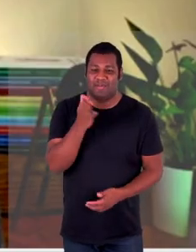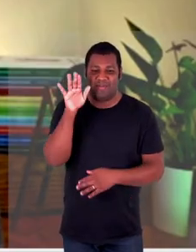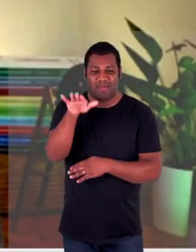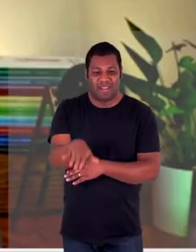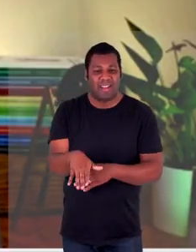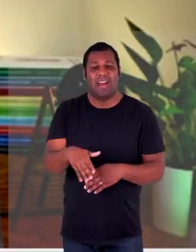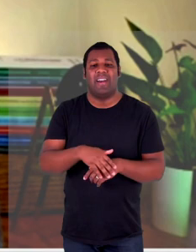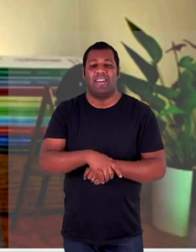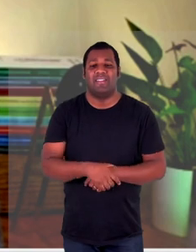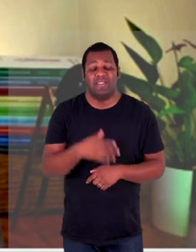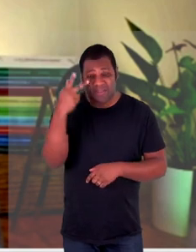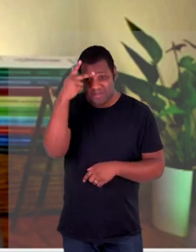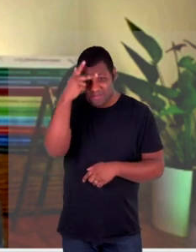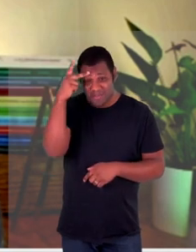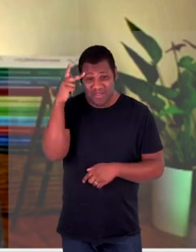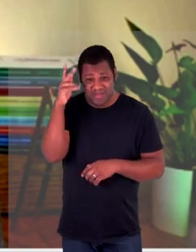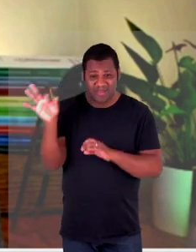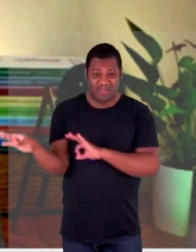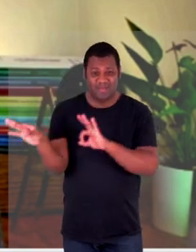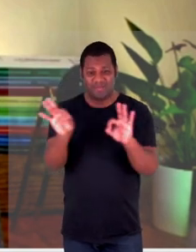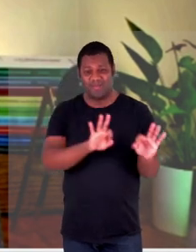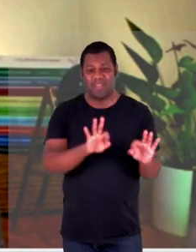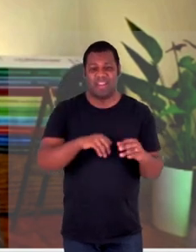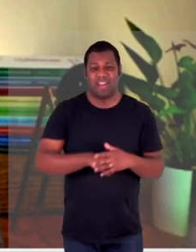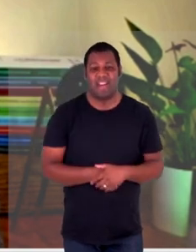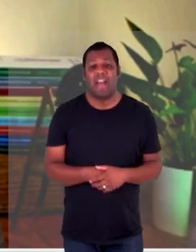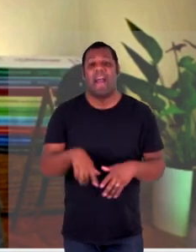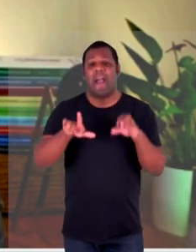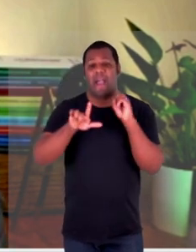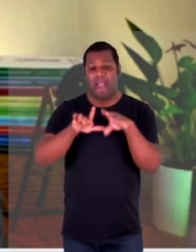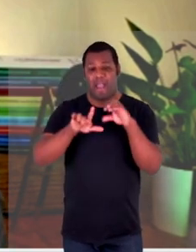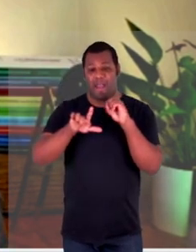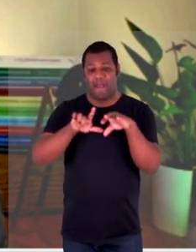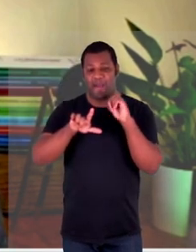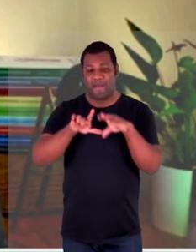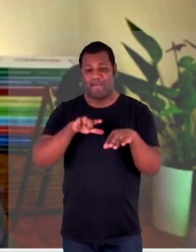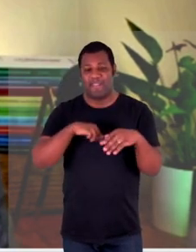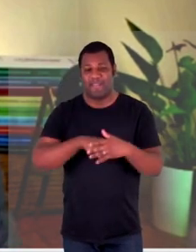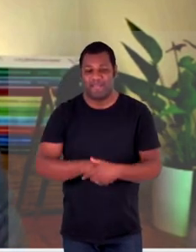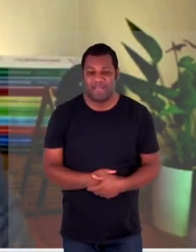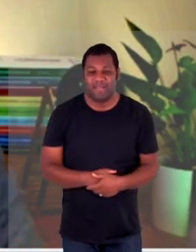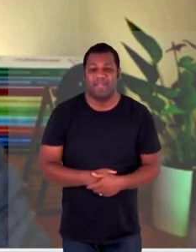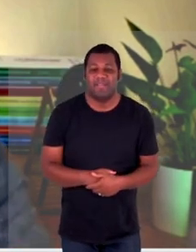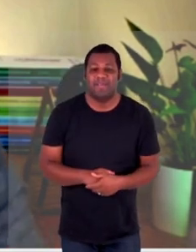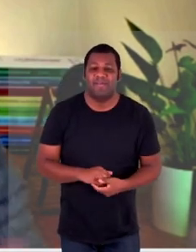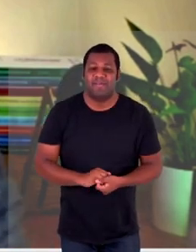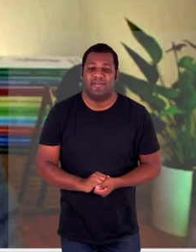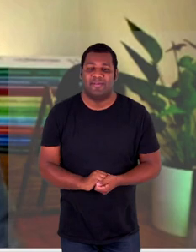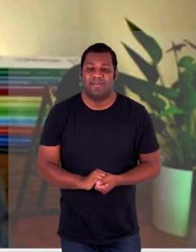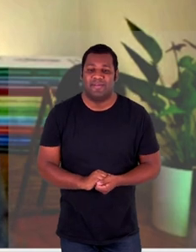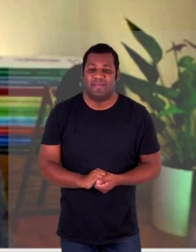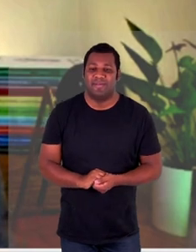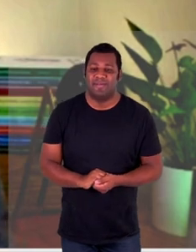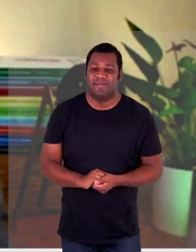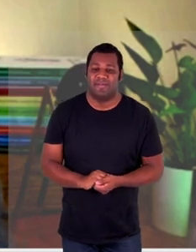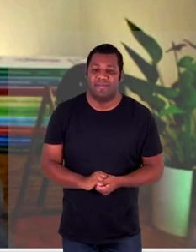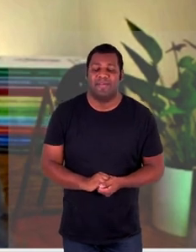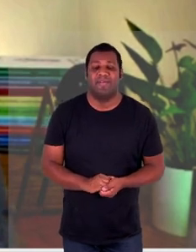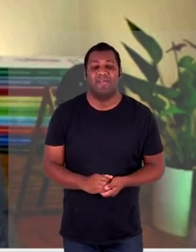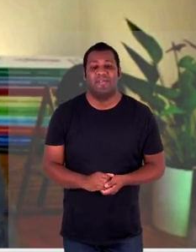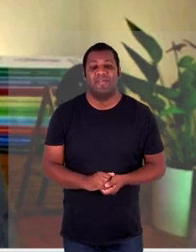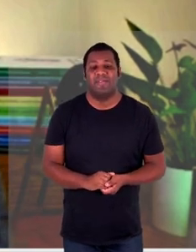todos e todas que nos acompanham, afinal, estamos aqui ao vivo, mas isso também ficará em registro, isso eu digo, o nosso